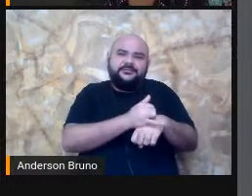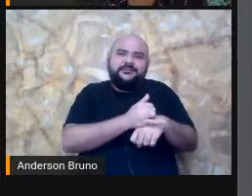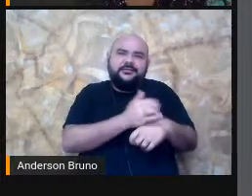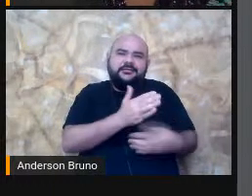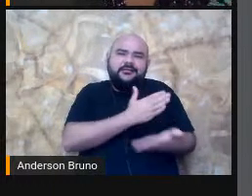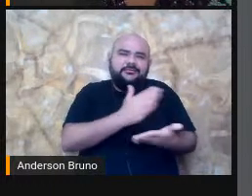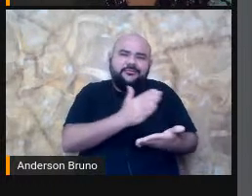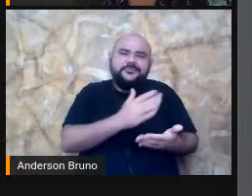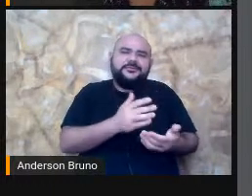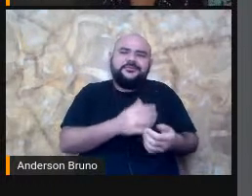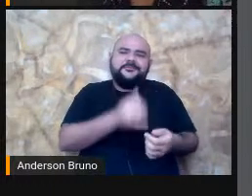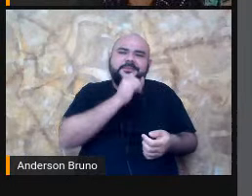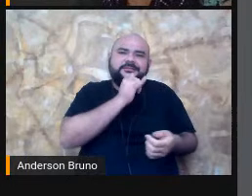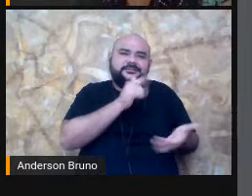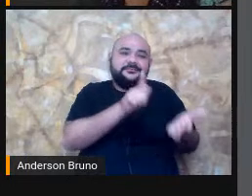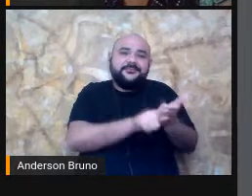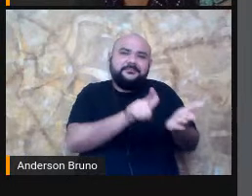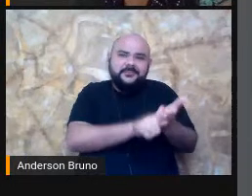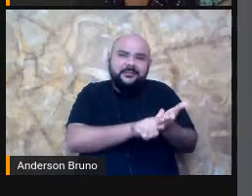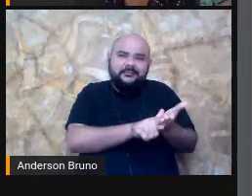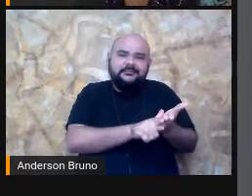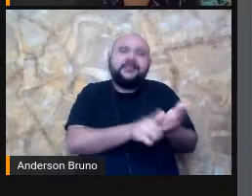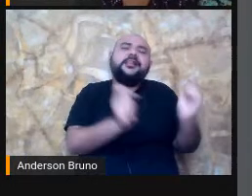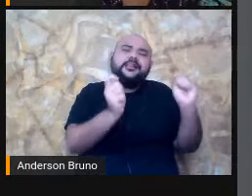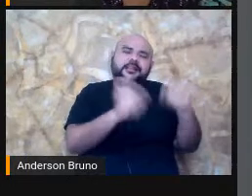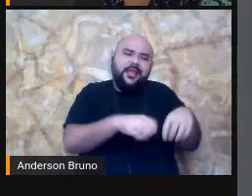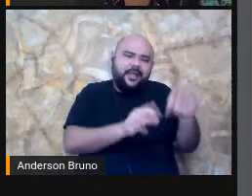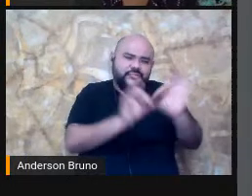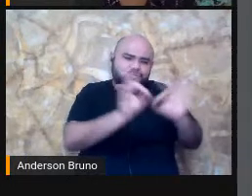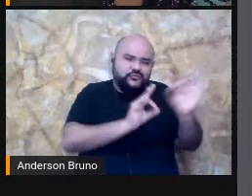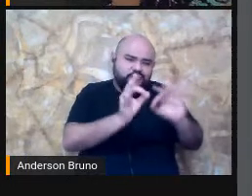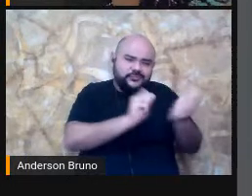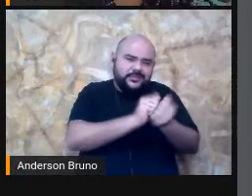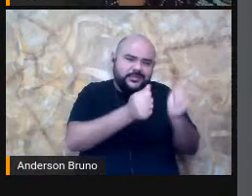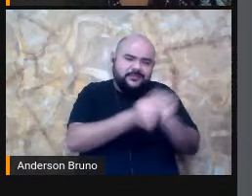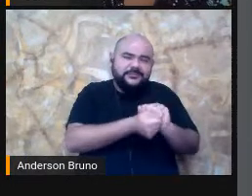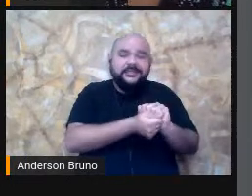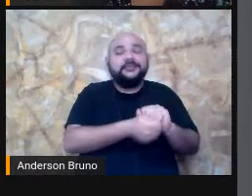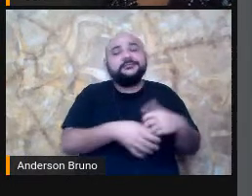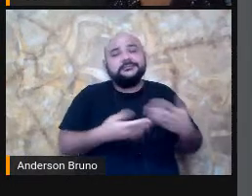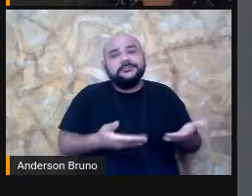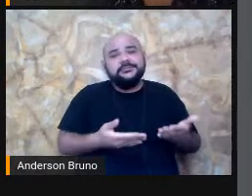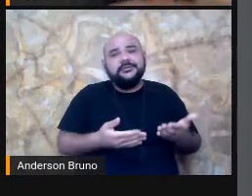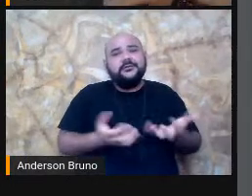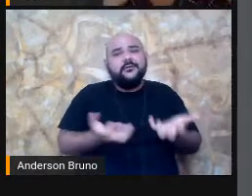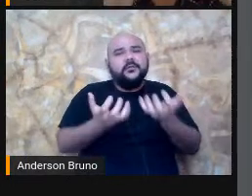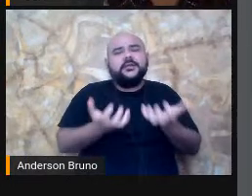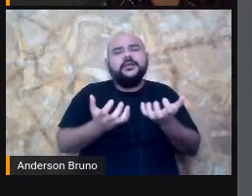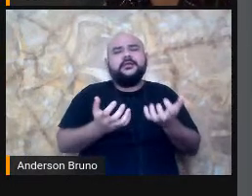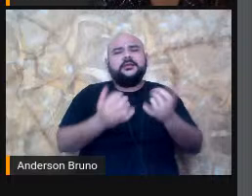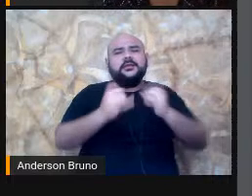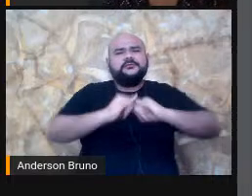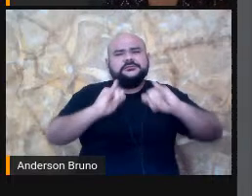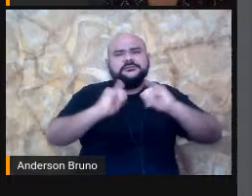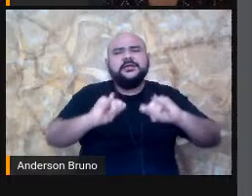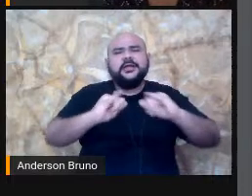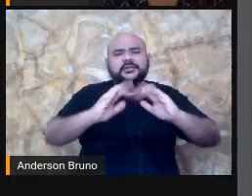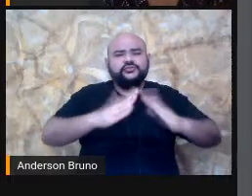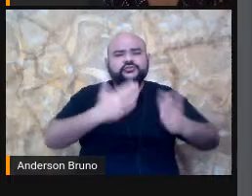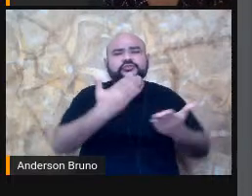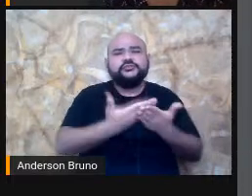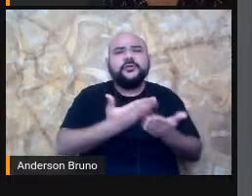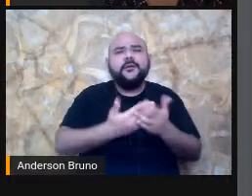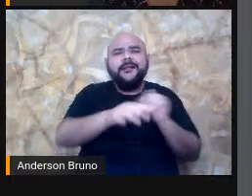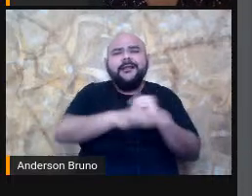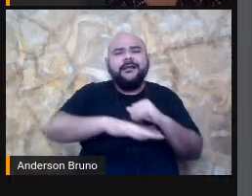O que a gente Quer É que As escolas Os professores A educação Conheça Que